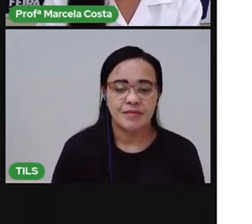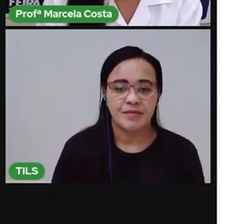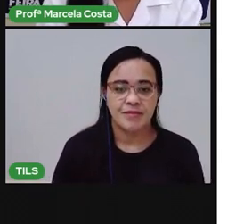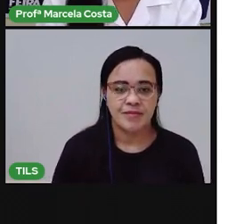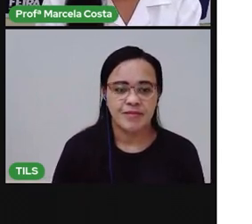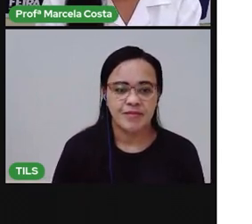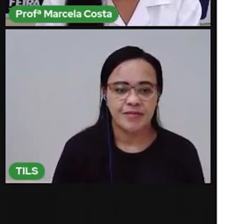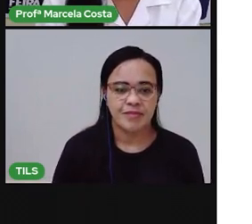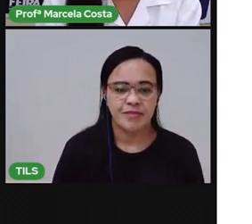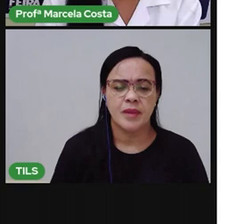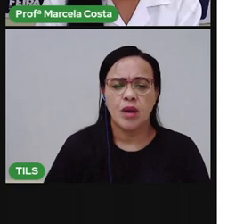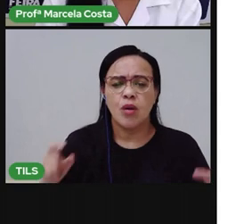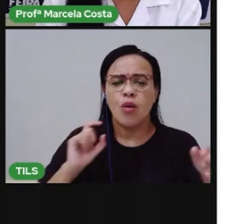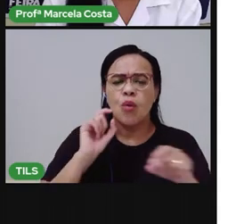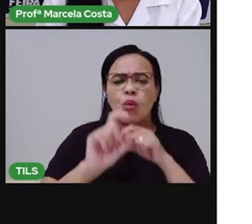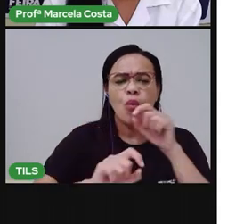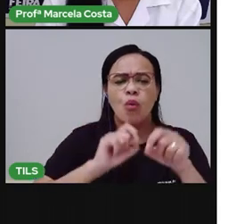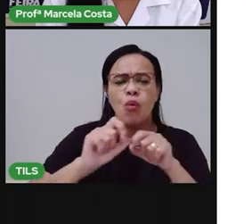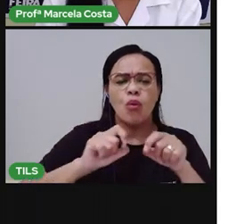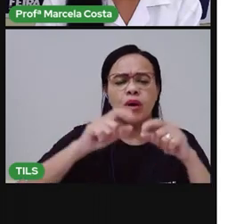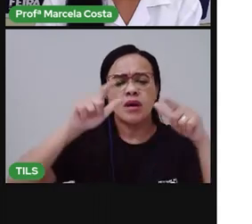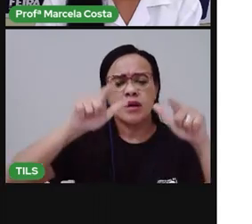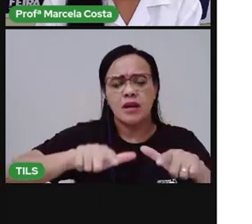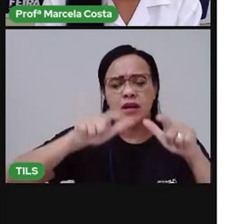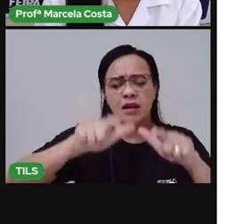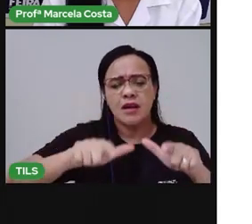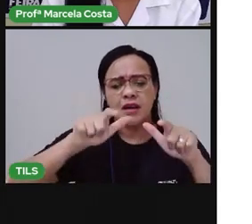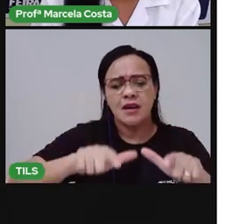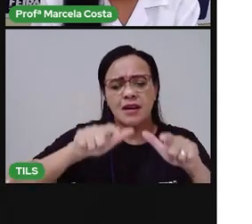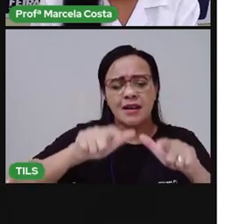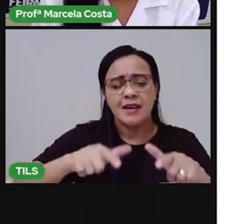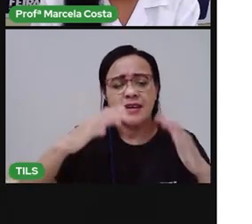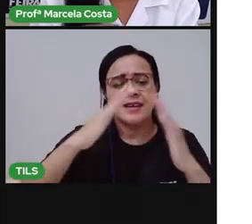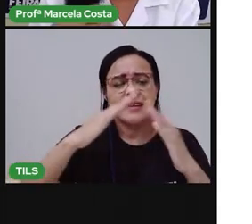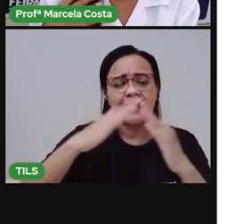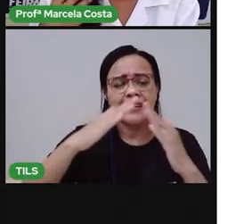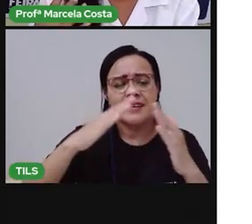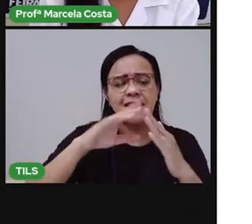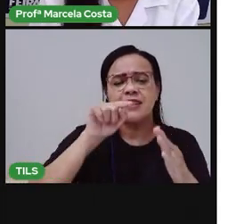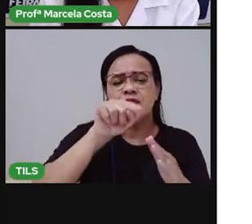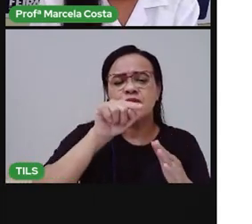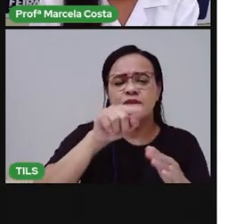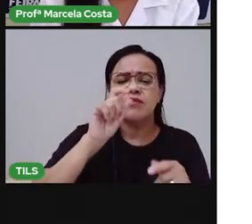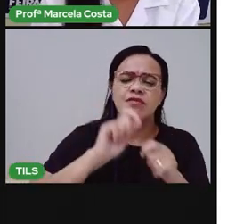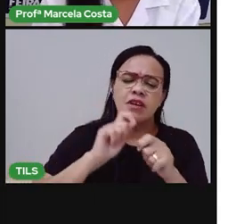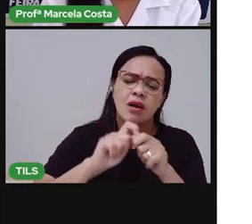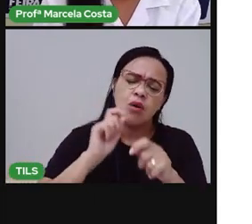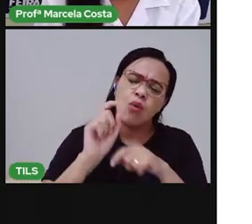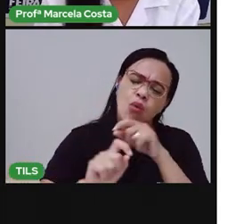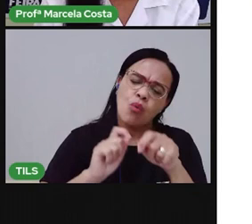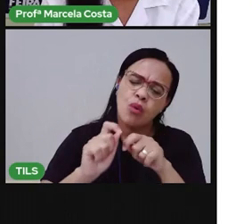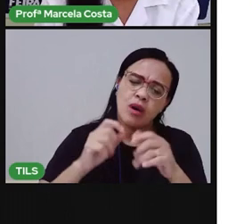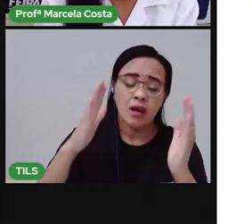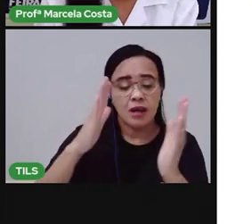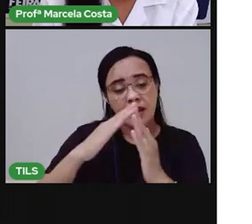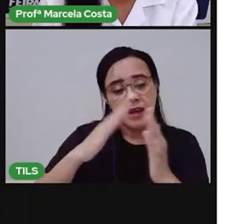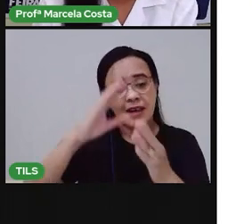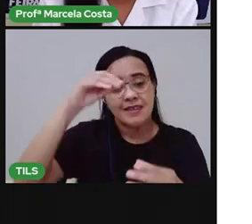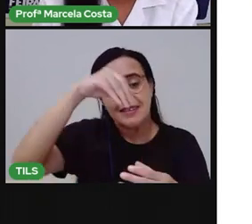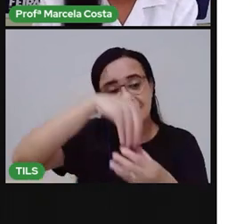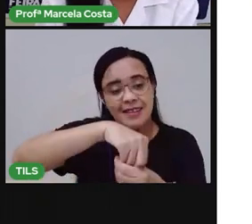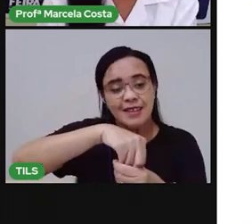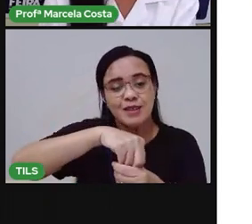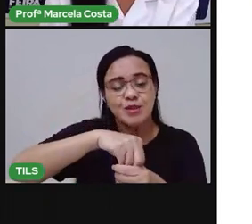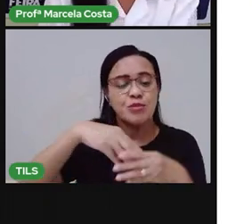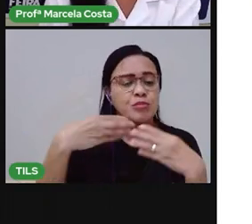Então, que ação você faz nesse ambiente? Em casa. O que é que você faz em uma casa? Ela serve